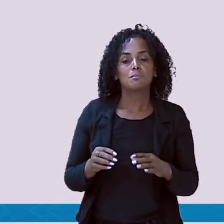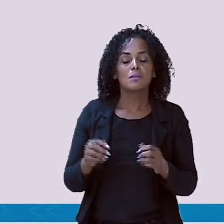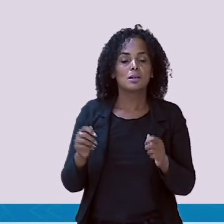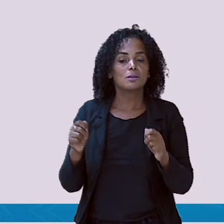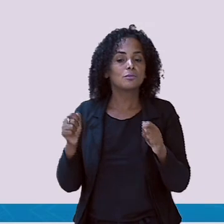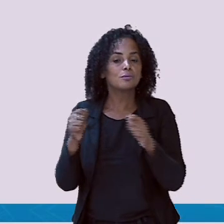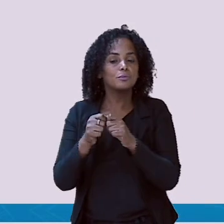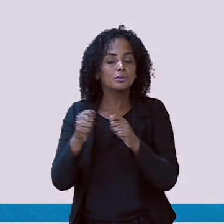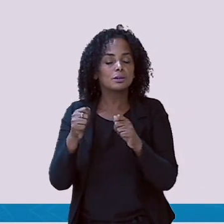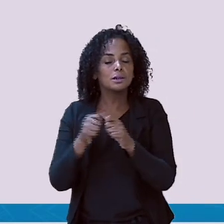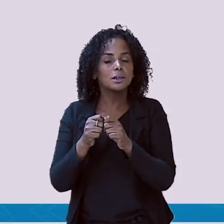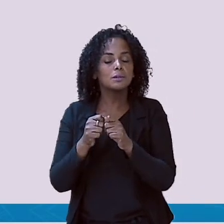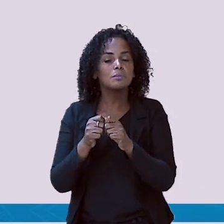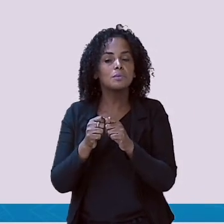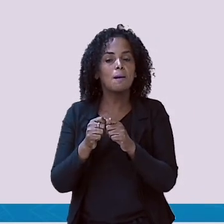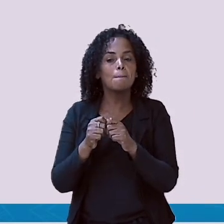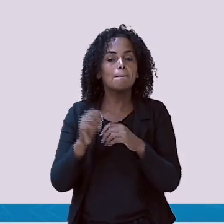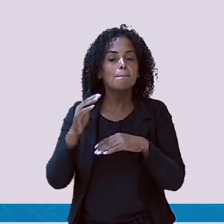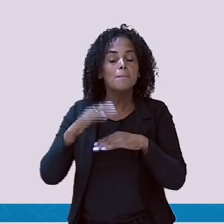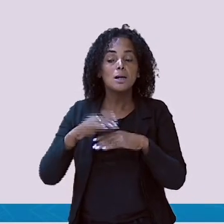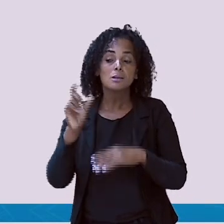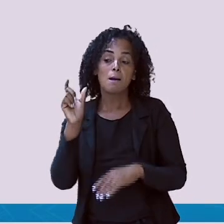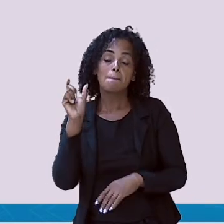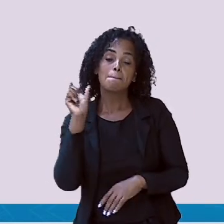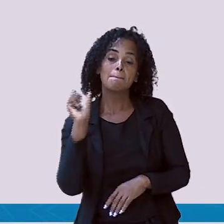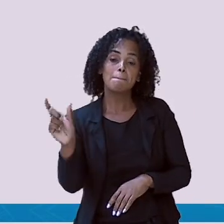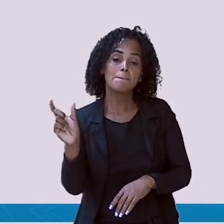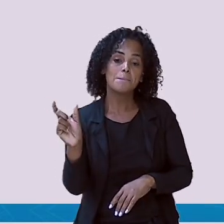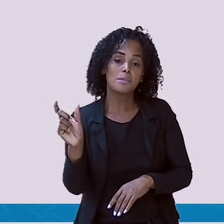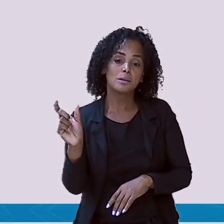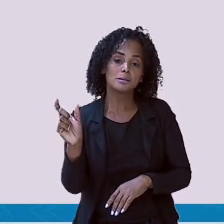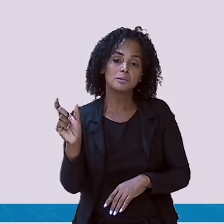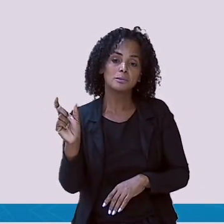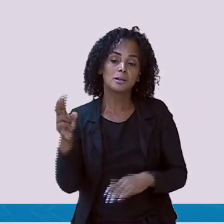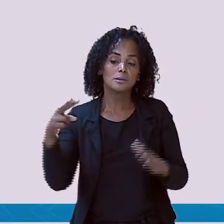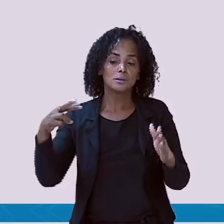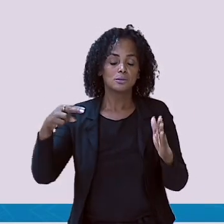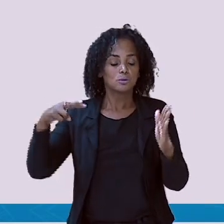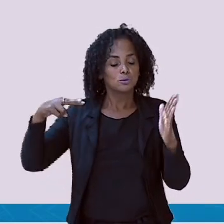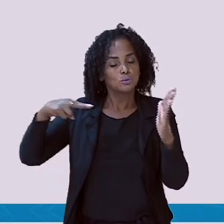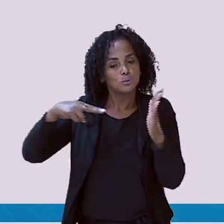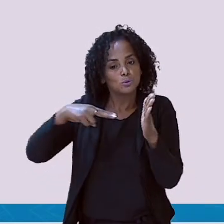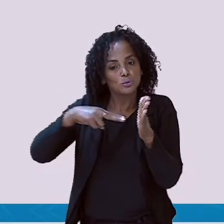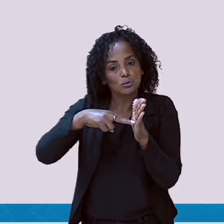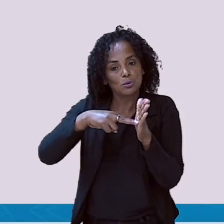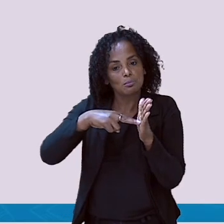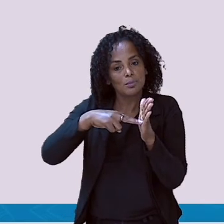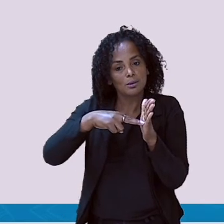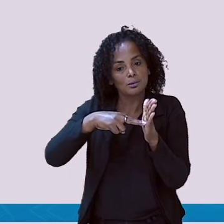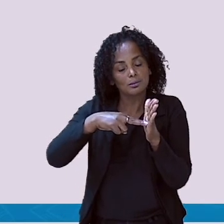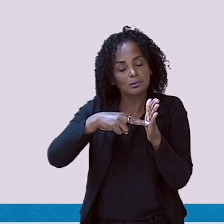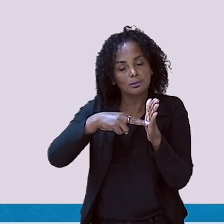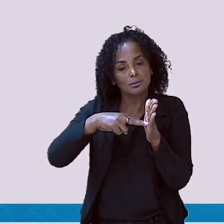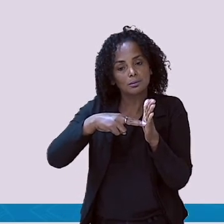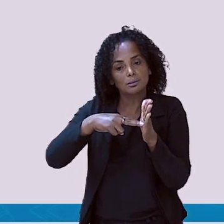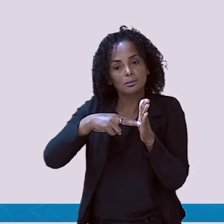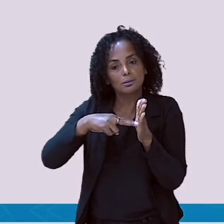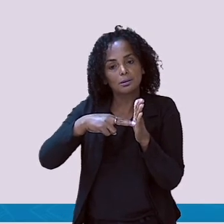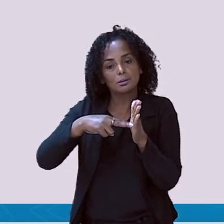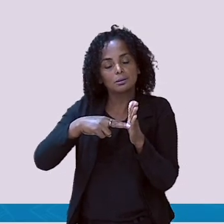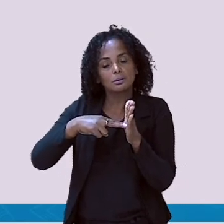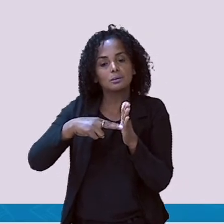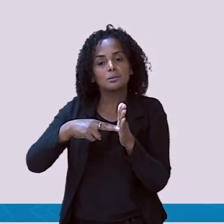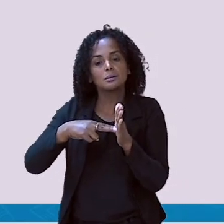Formamos mais uma palavra. Toma Dá. Três sílabas nós encontramos e a